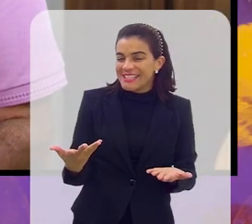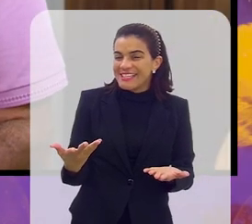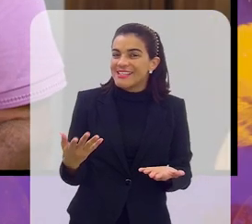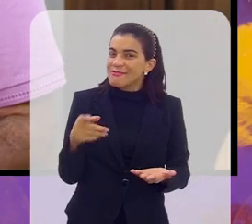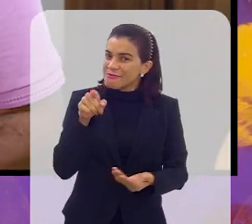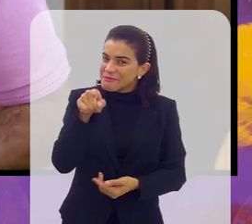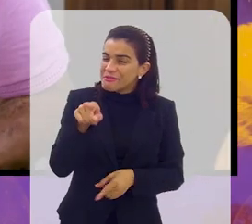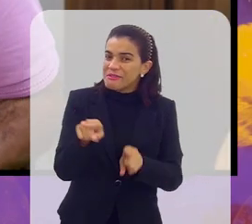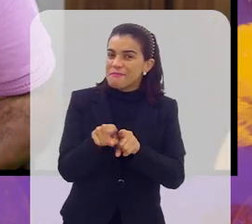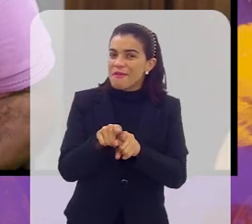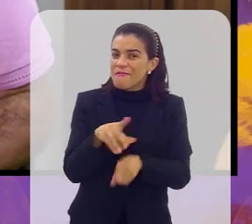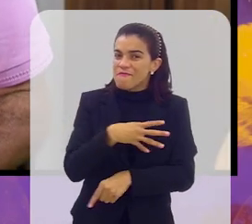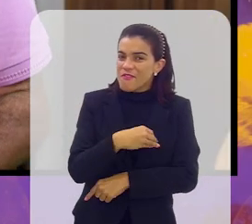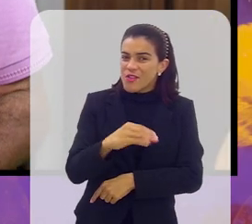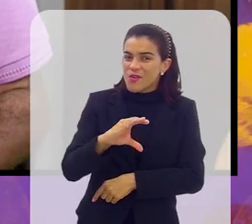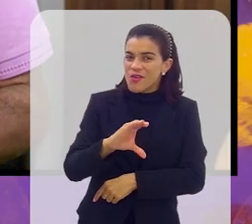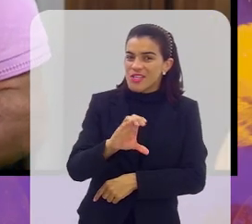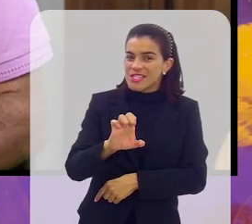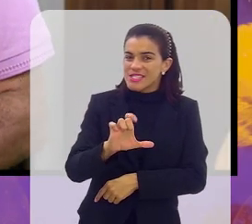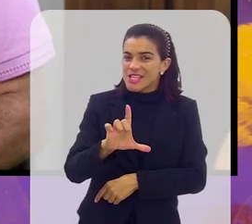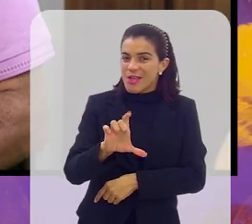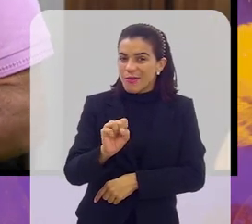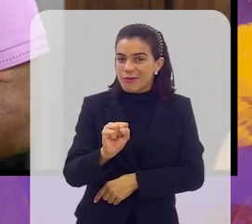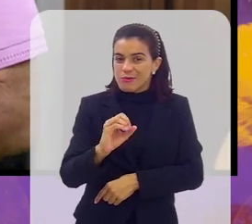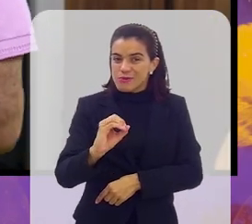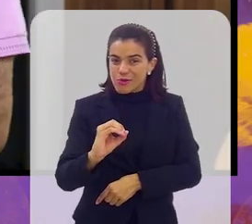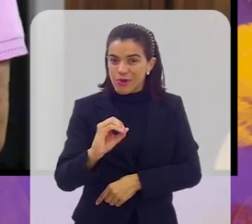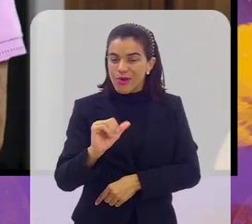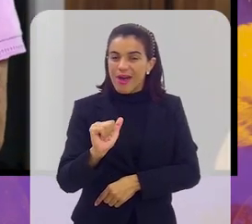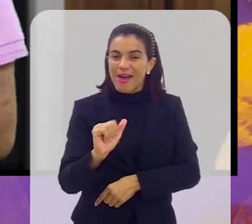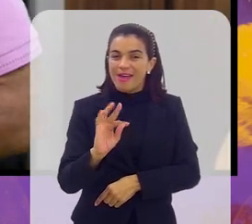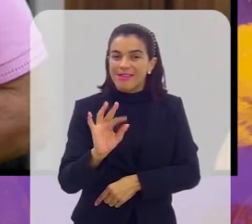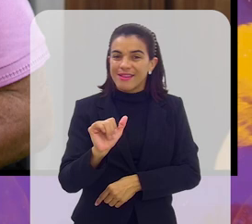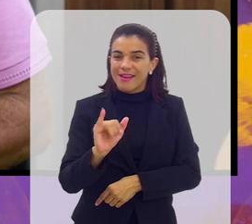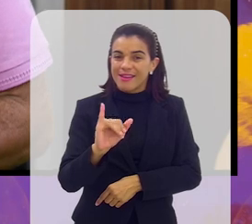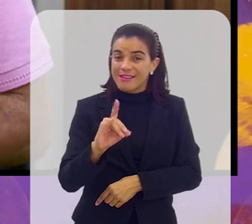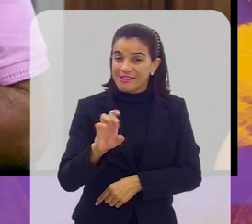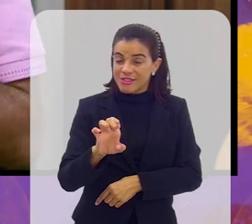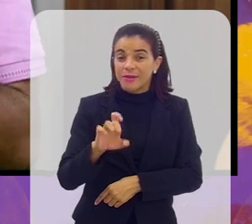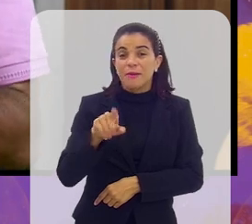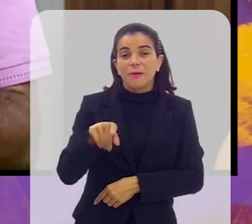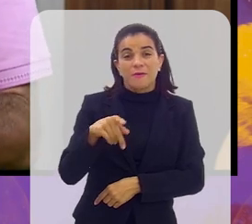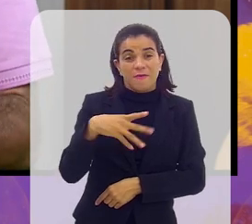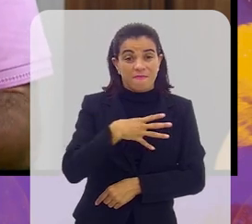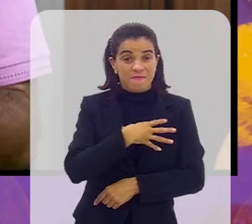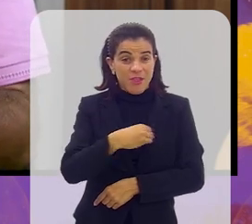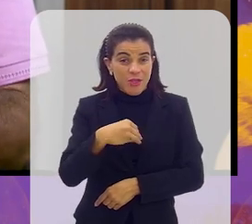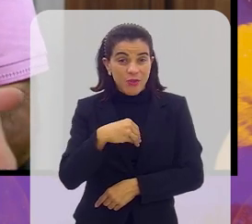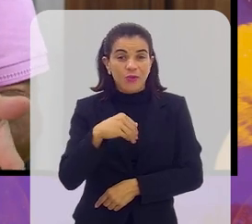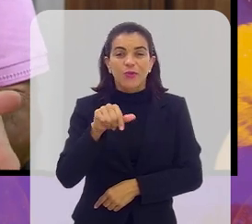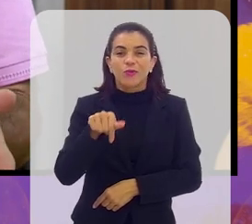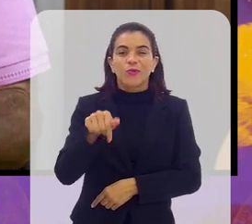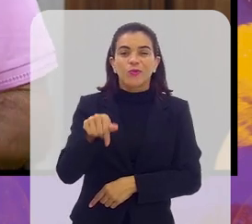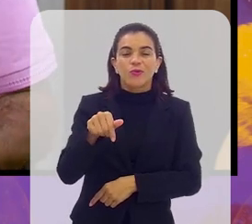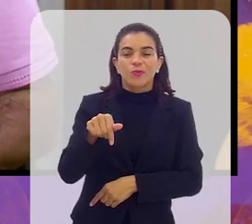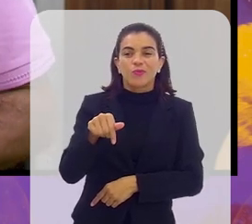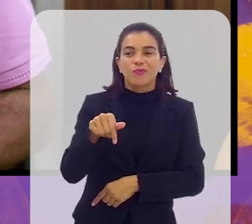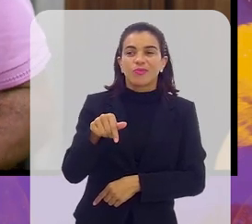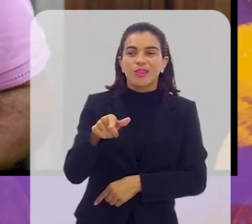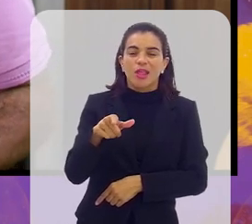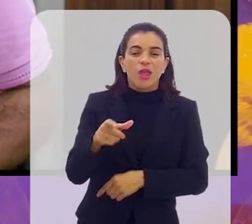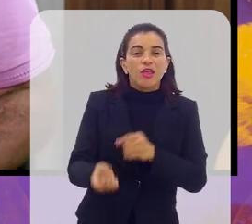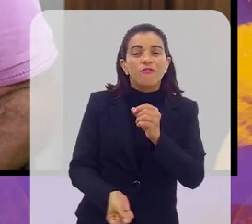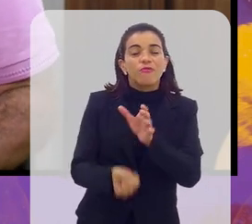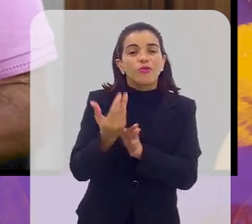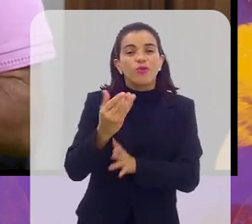do Celso Ataíde, que fundou a CUFA, que é a central única das favelas, há mais de 20 anos, se não estou